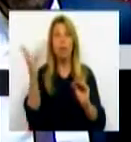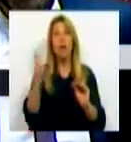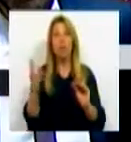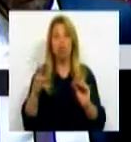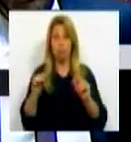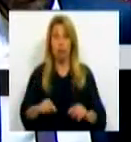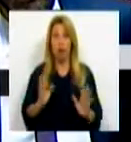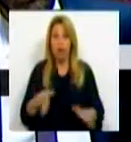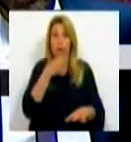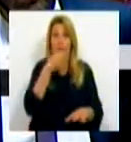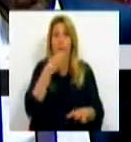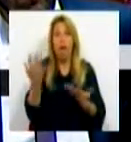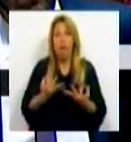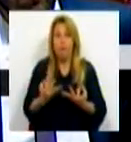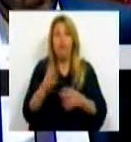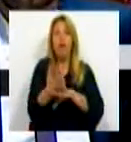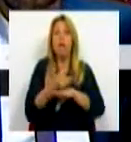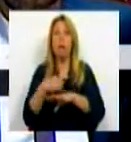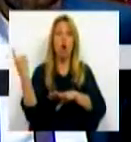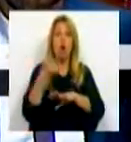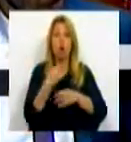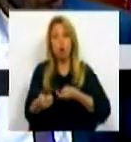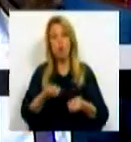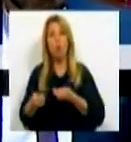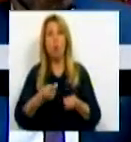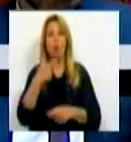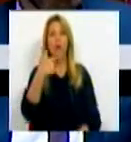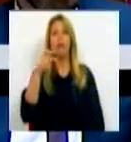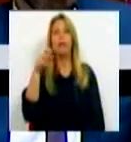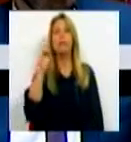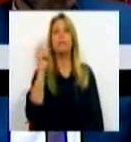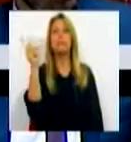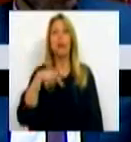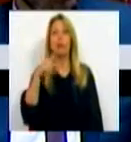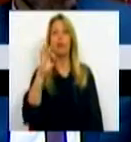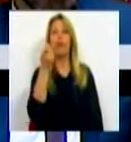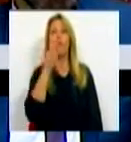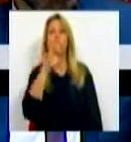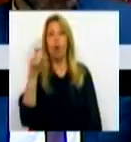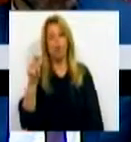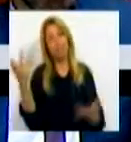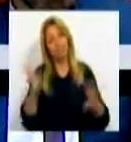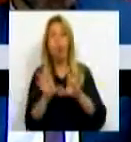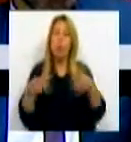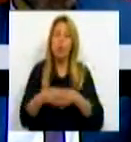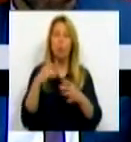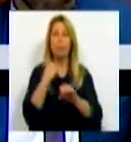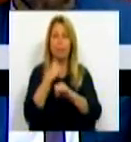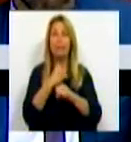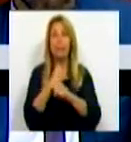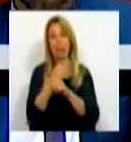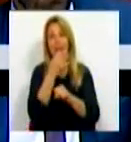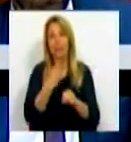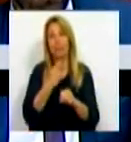coordenámos nos nossos gabinetes uma task force, e perdão-me, um anglicismo, um grupo de trabalho que pôde avocar